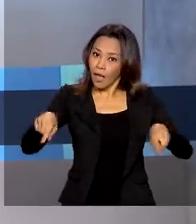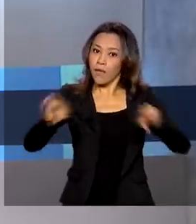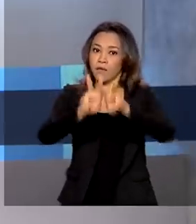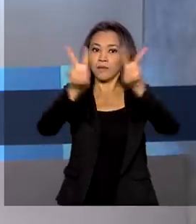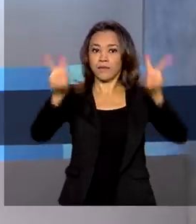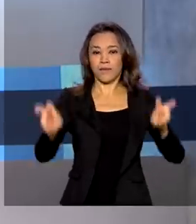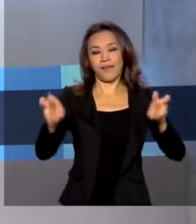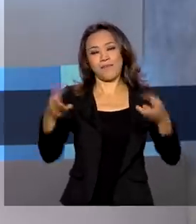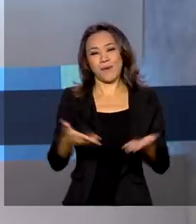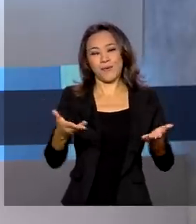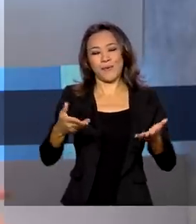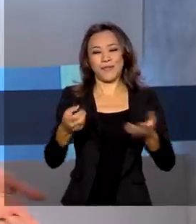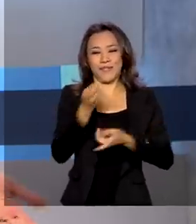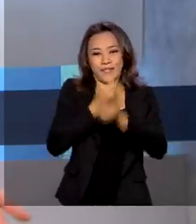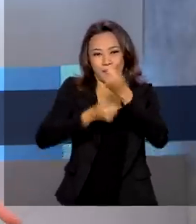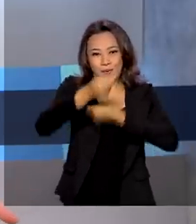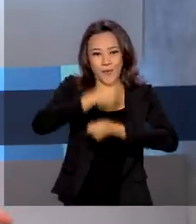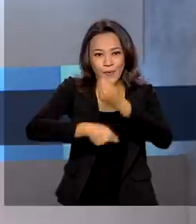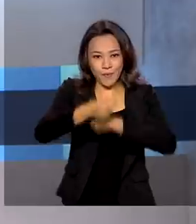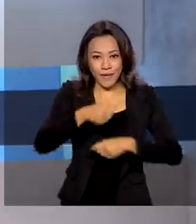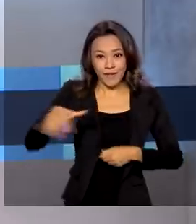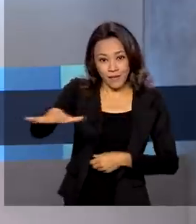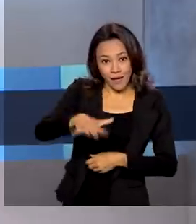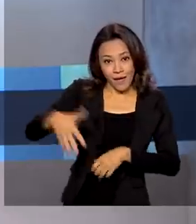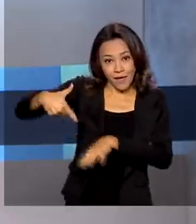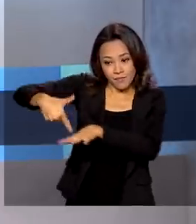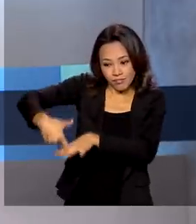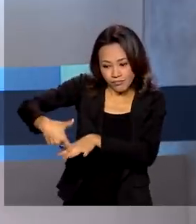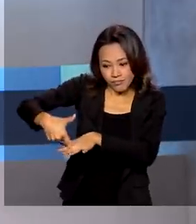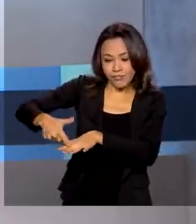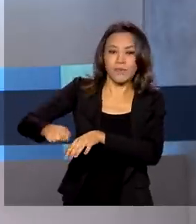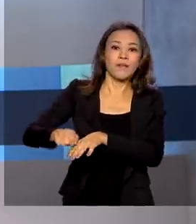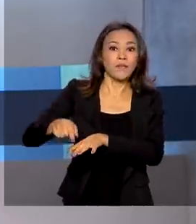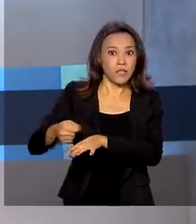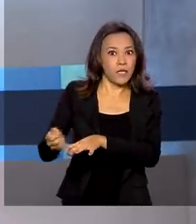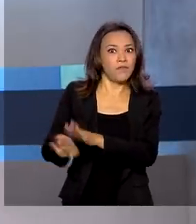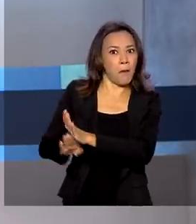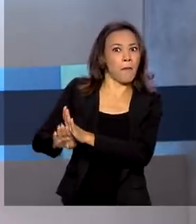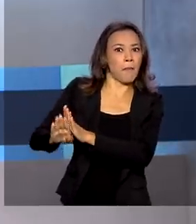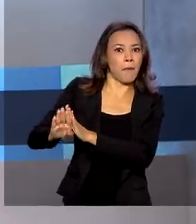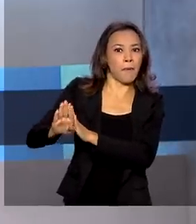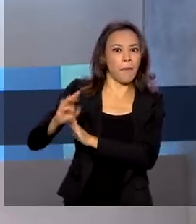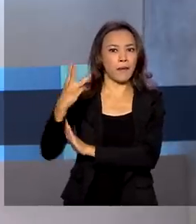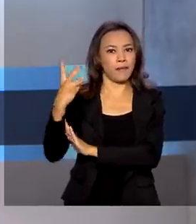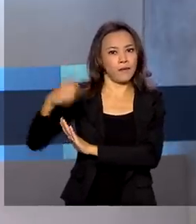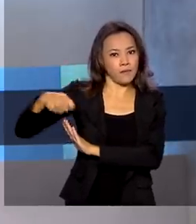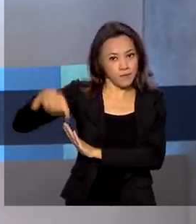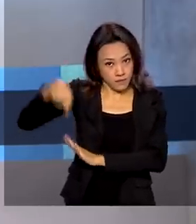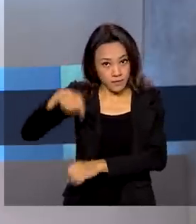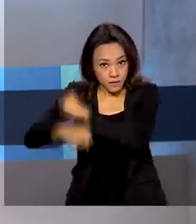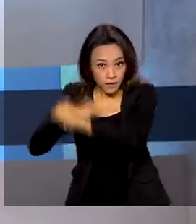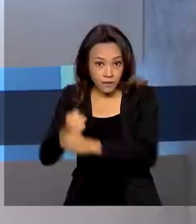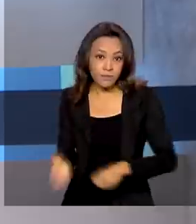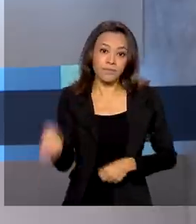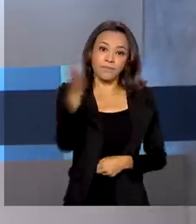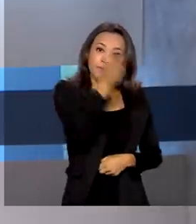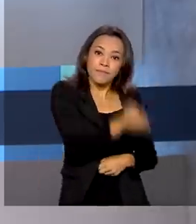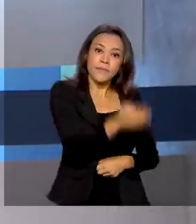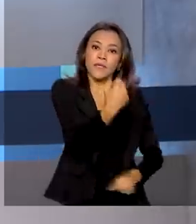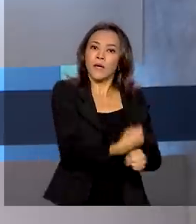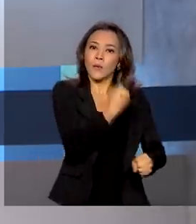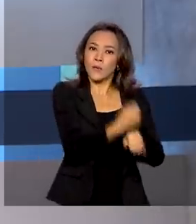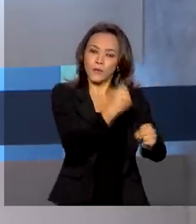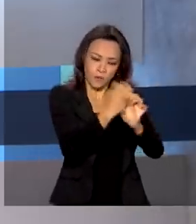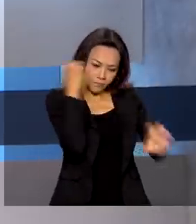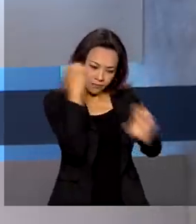comentário de economia hoje. O setor de mineração, que teve crescimento expressivo nos três primeiros meses do ano, e a construção